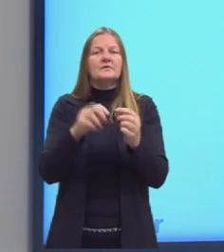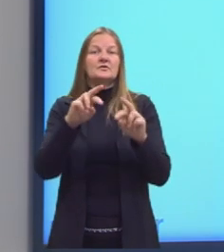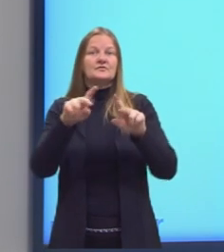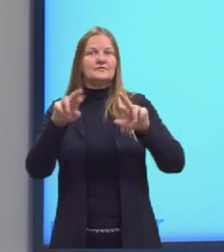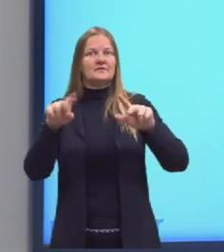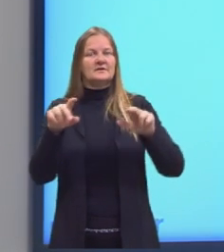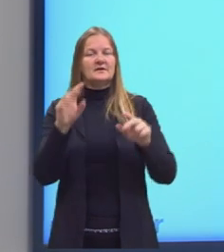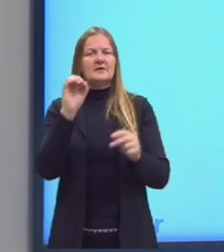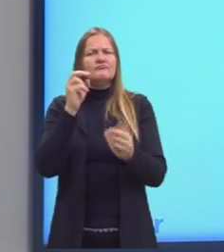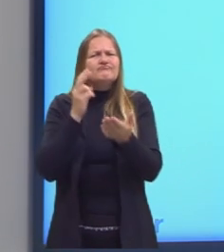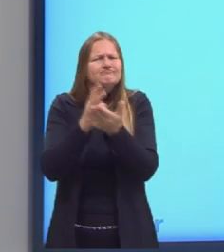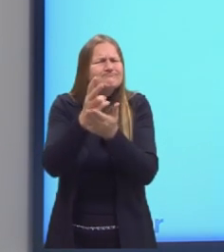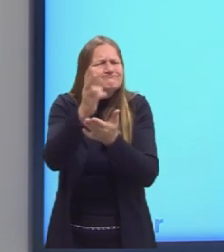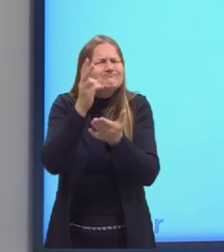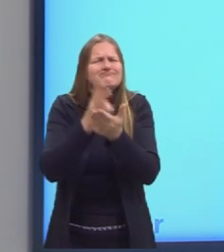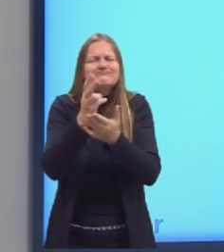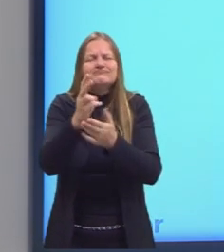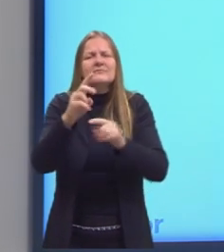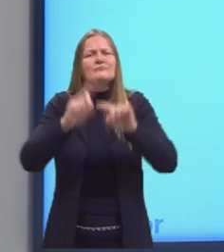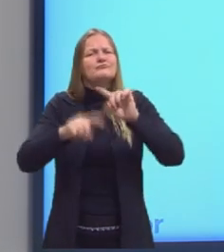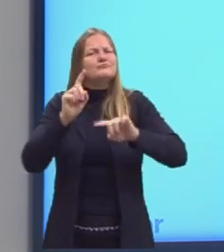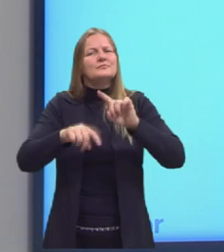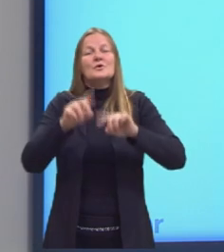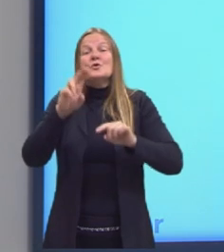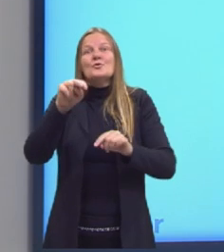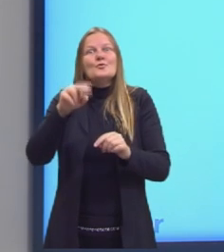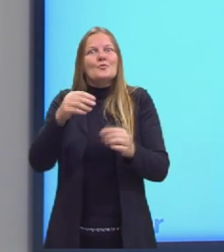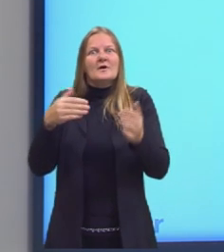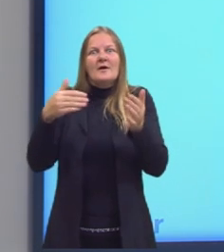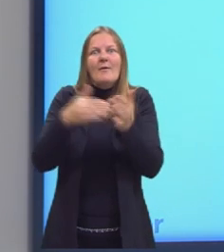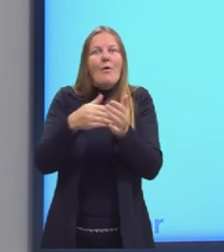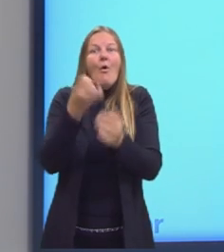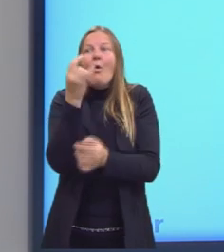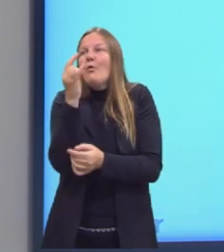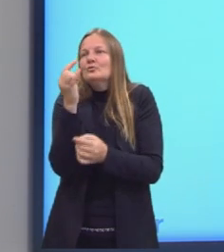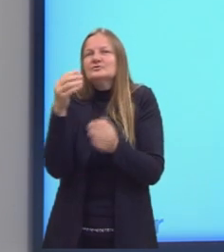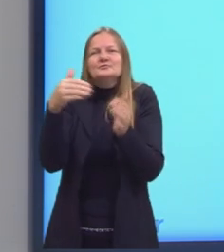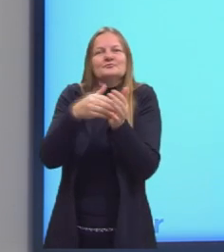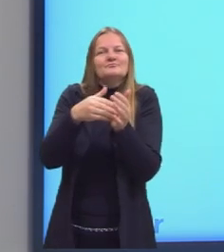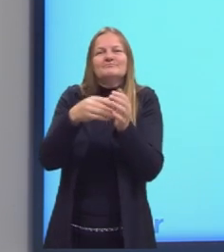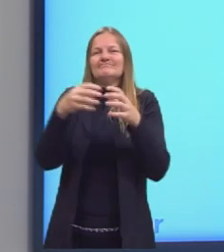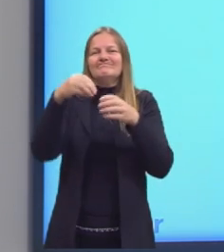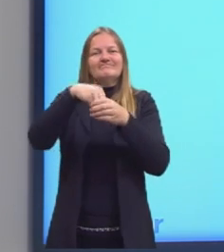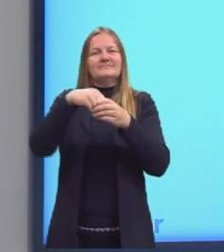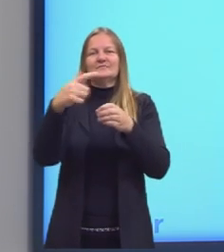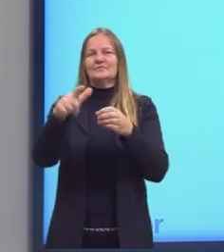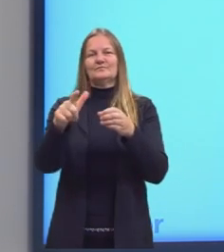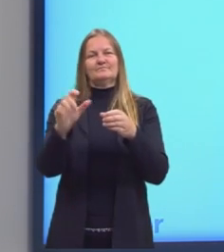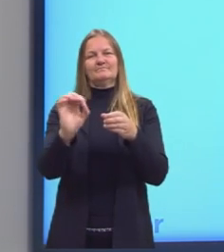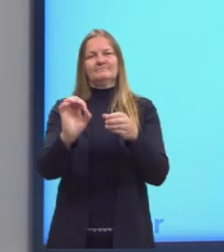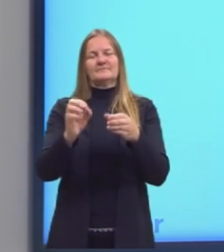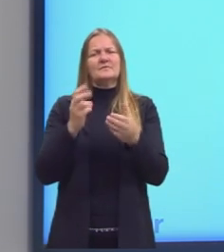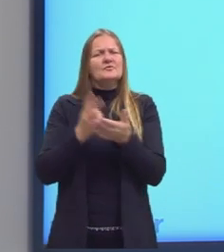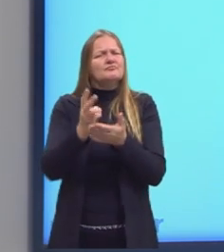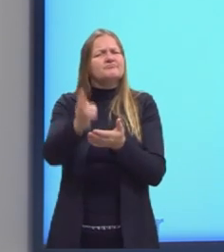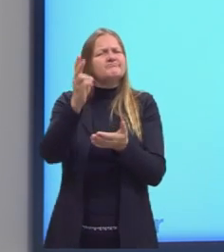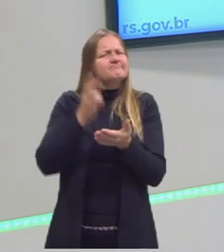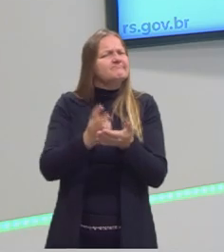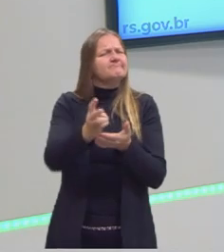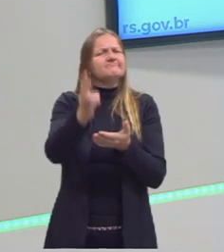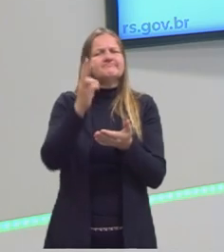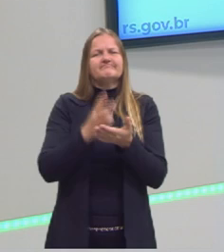ele tem infinitos termos. Eu nunca vou conseguir listar o último termo desse conjunto, por exemplo. Porque ele continua